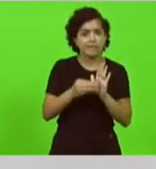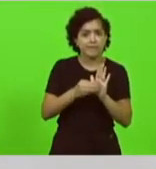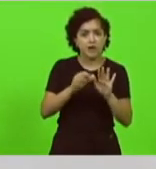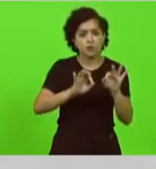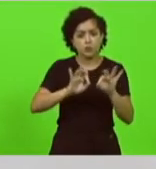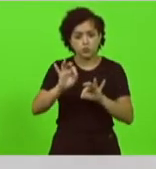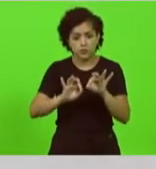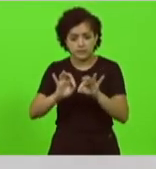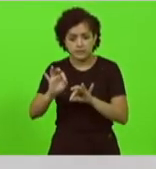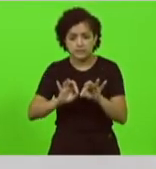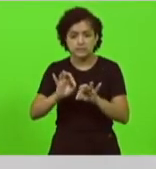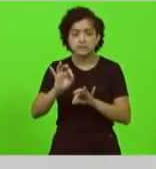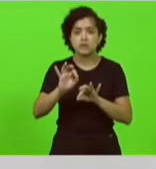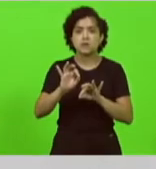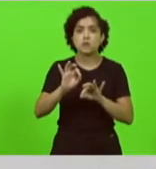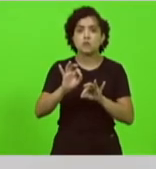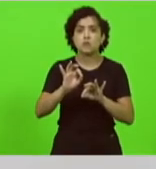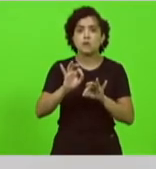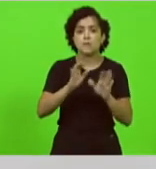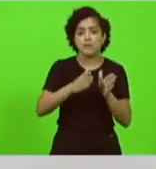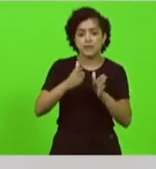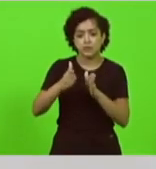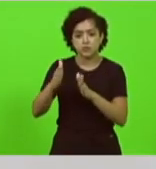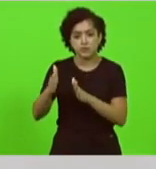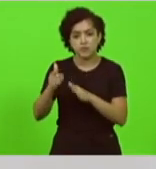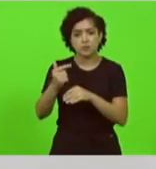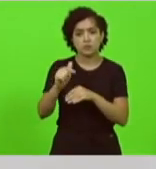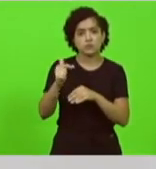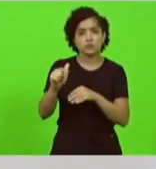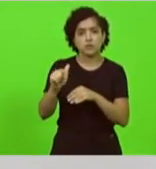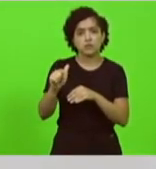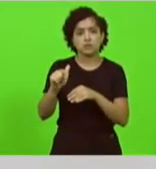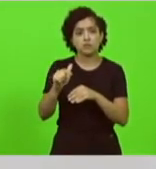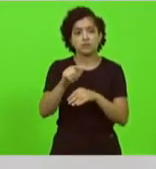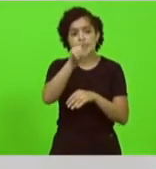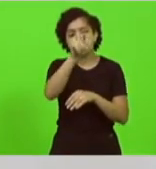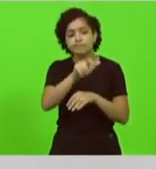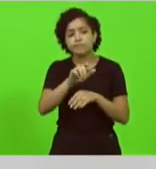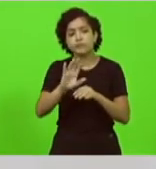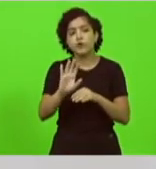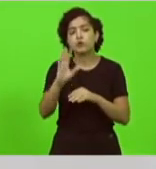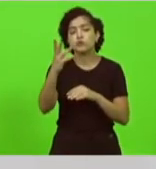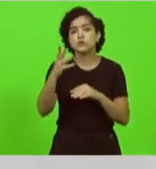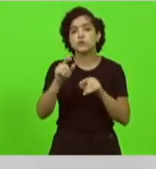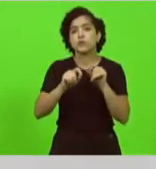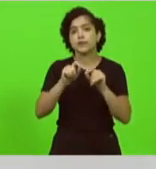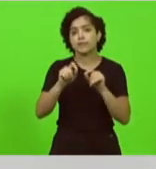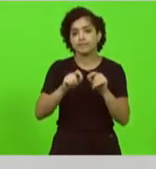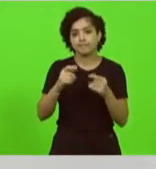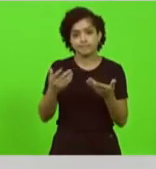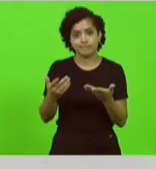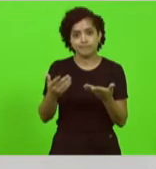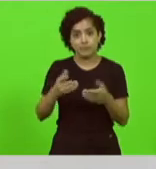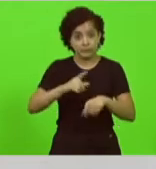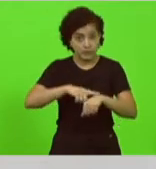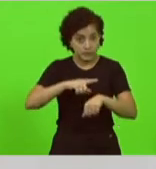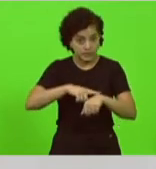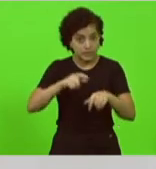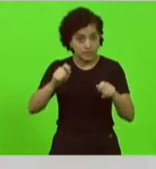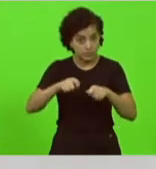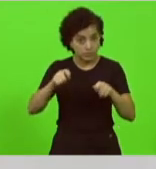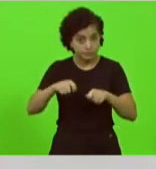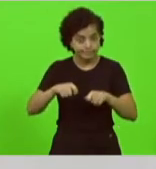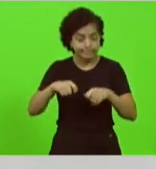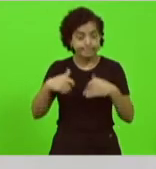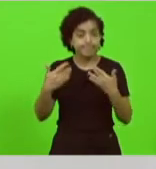planejamento o que vai acontecer com esse paciente dará tempo para essa agulha chegar e fazerem o exame